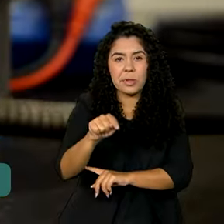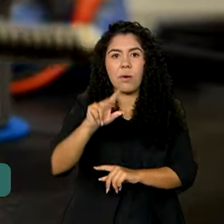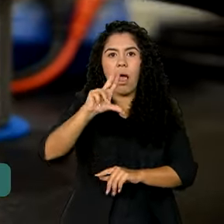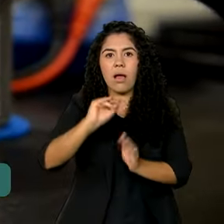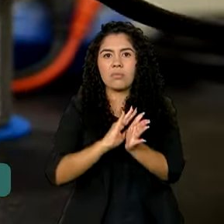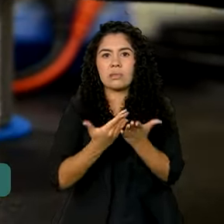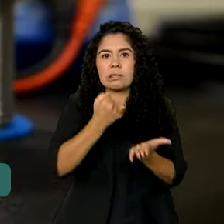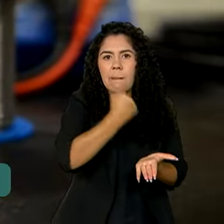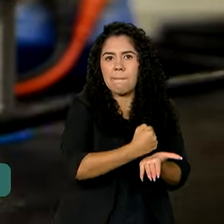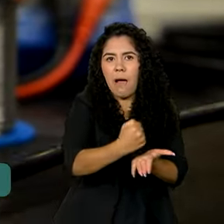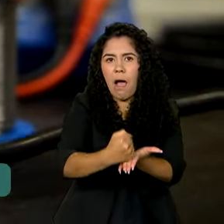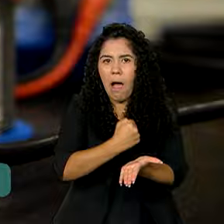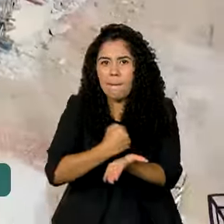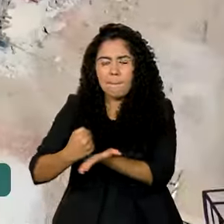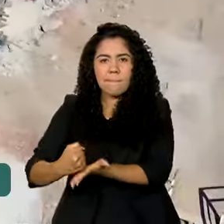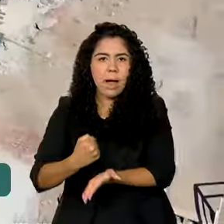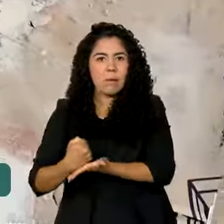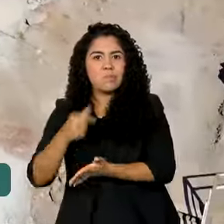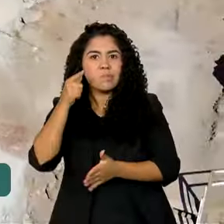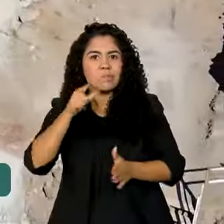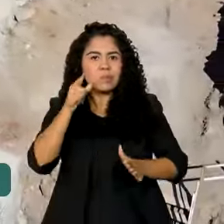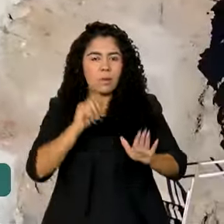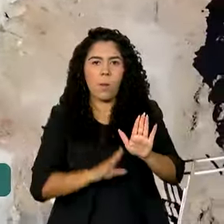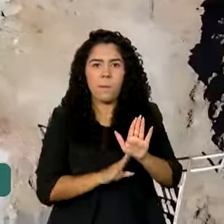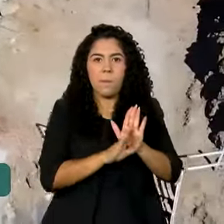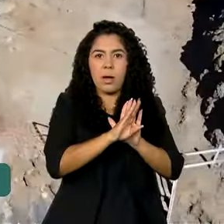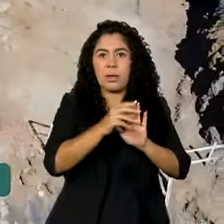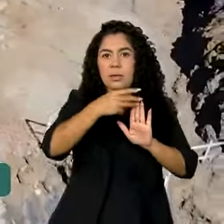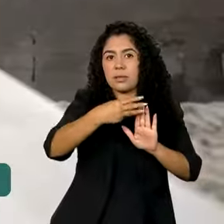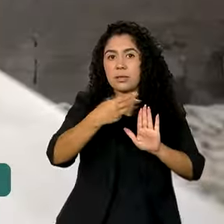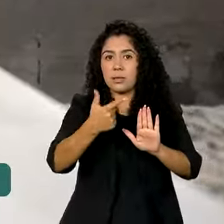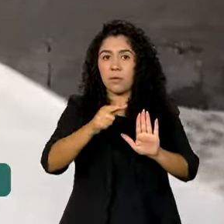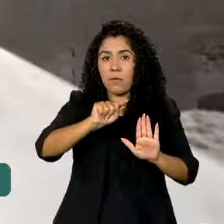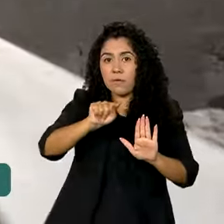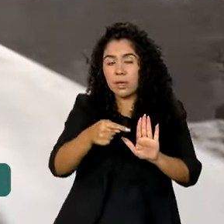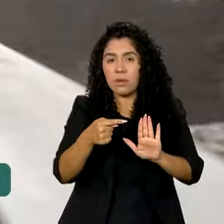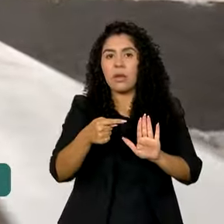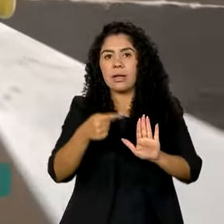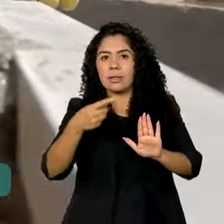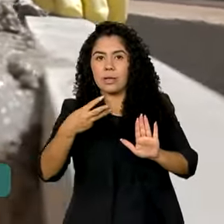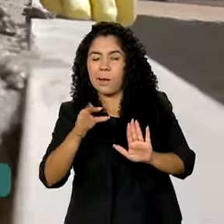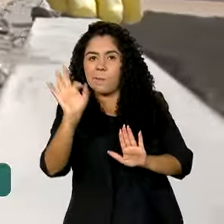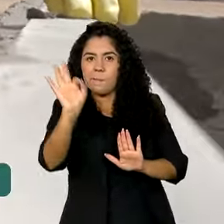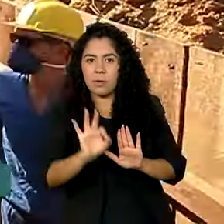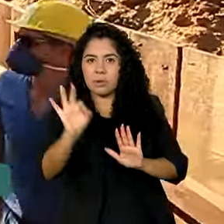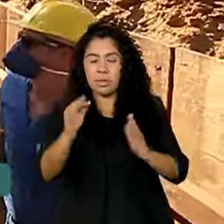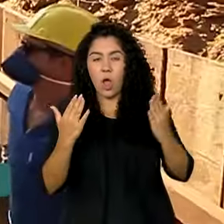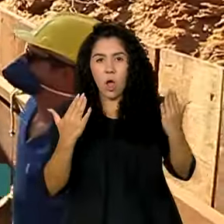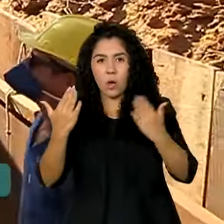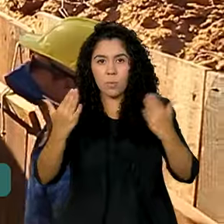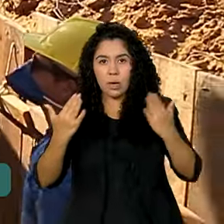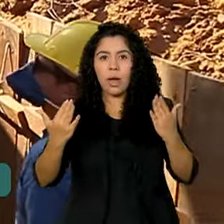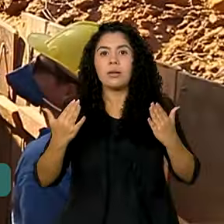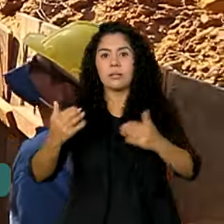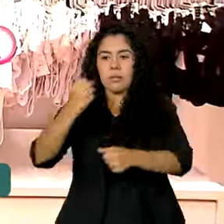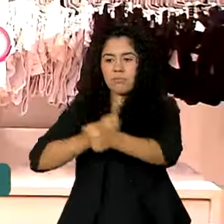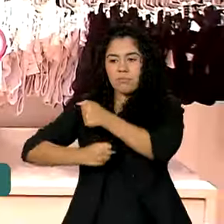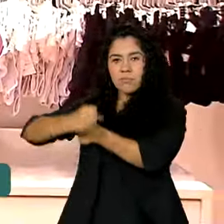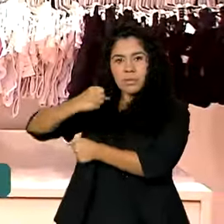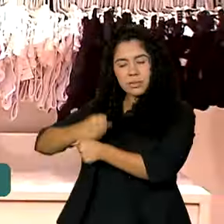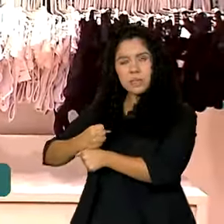O número representa uma alta de 32,3% em comparação com o mesmo mês de 2023,